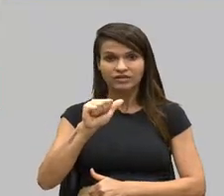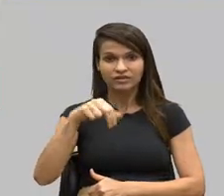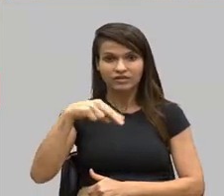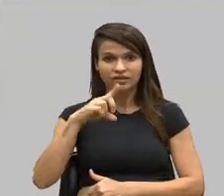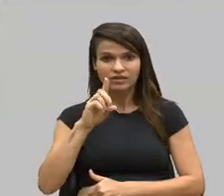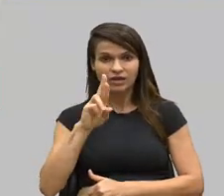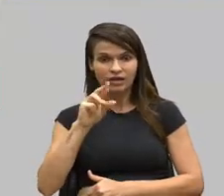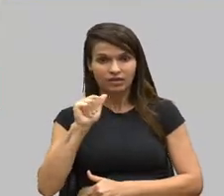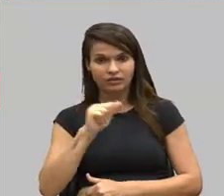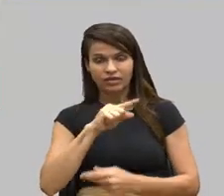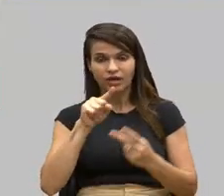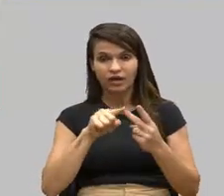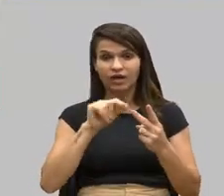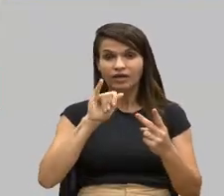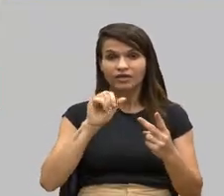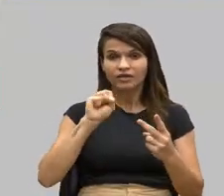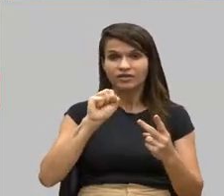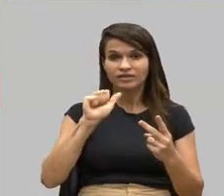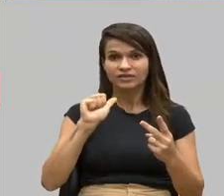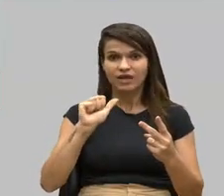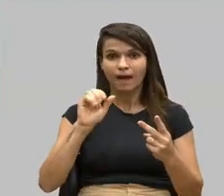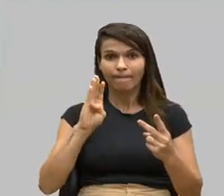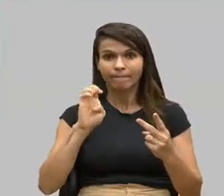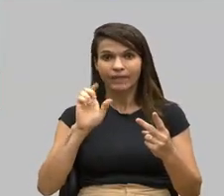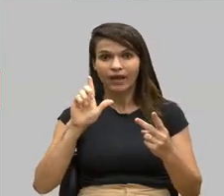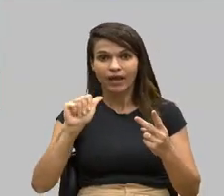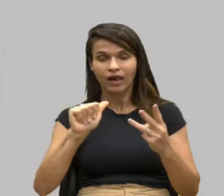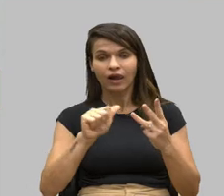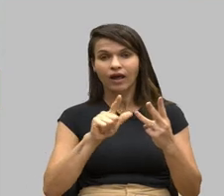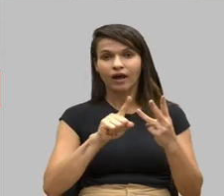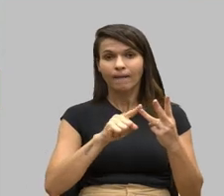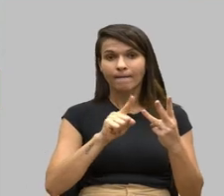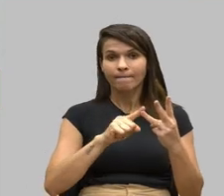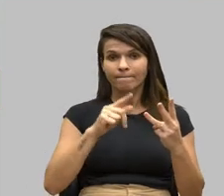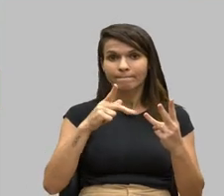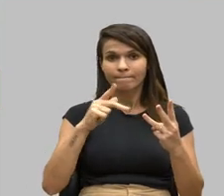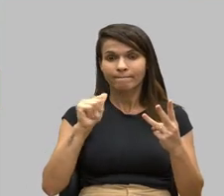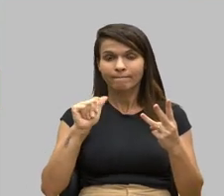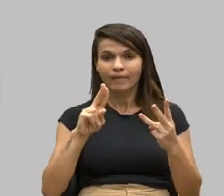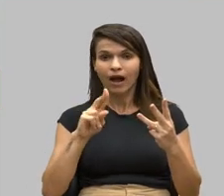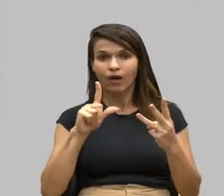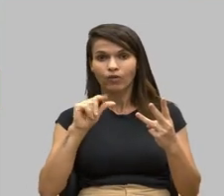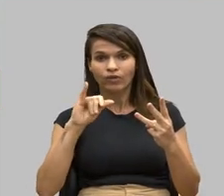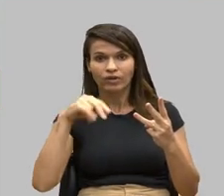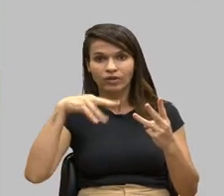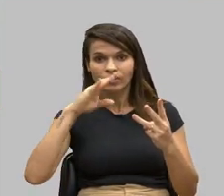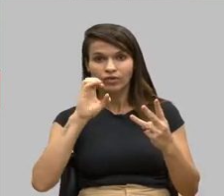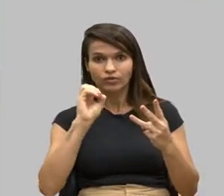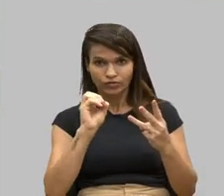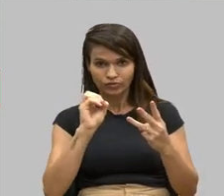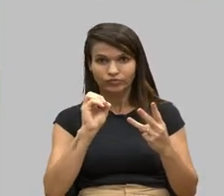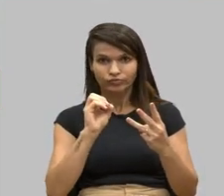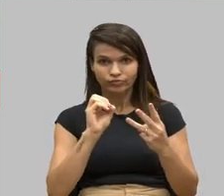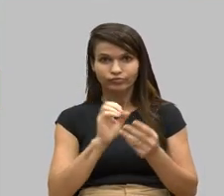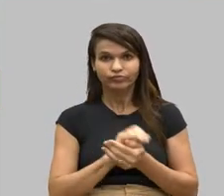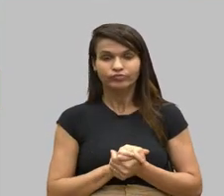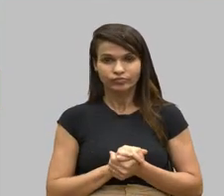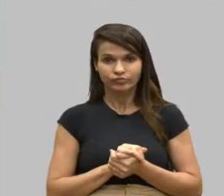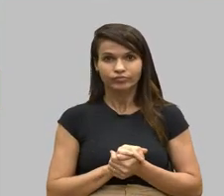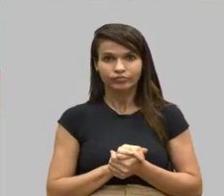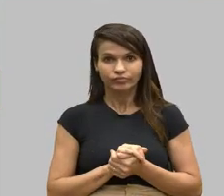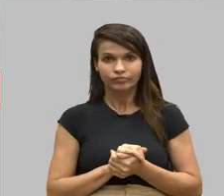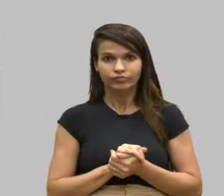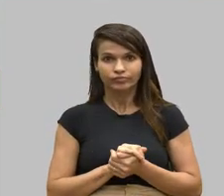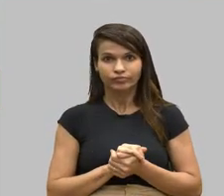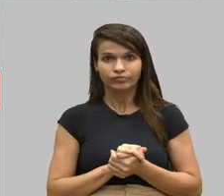Paulinha. Porque a Isabel é sempre o louco. E tem o dia da PAI, que é a Paula P. que entra.